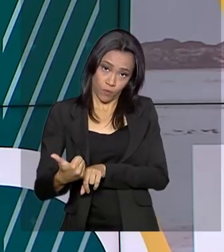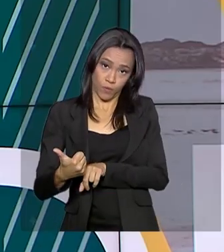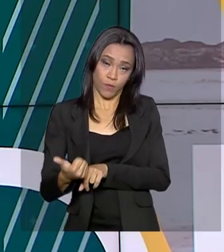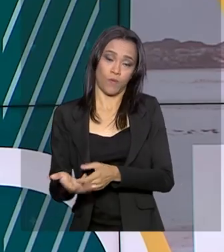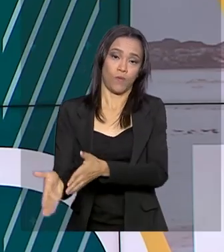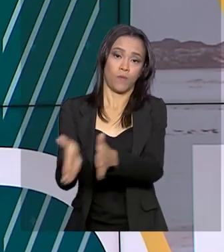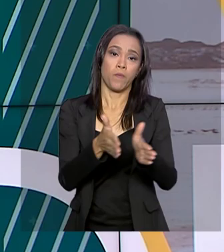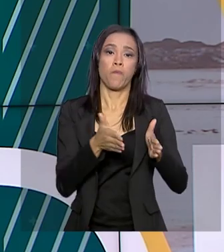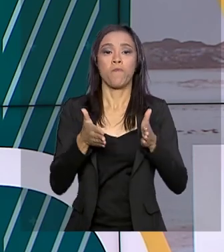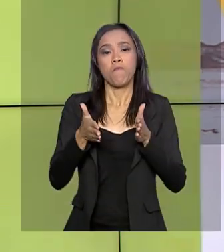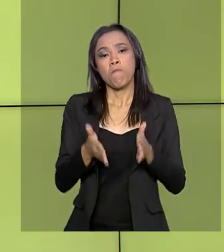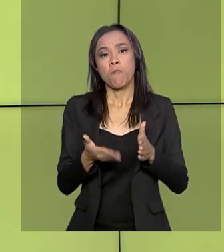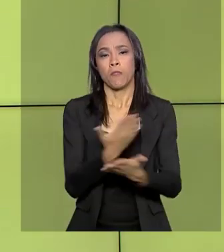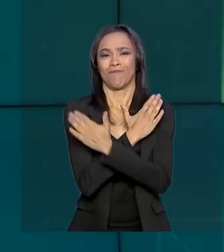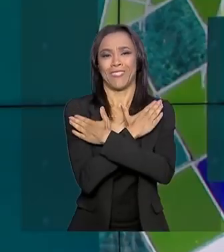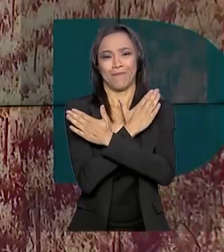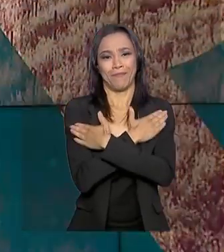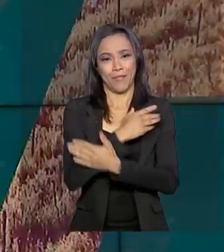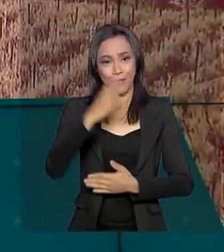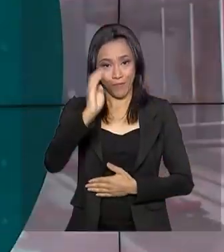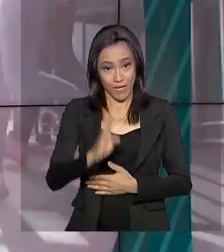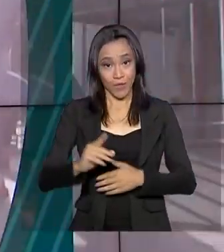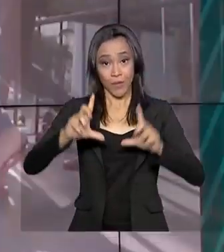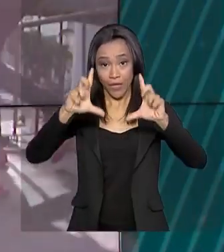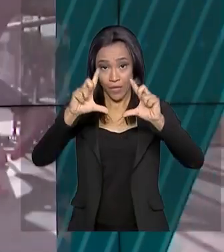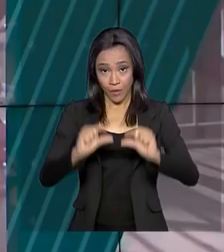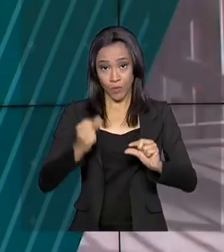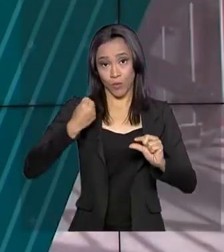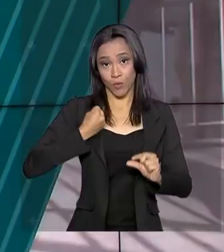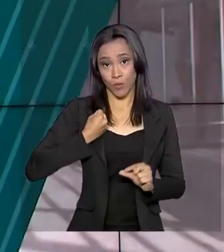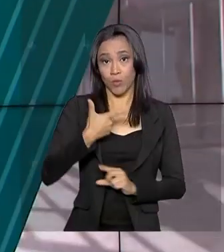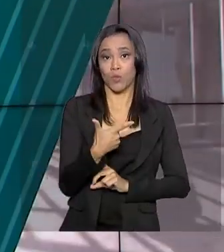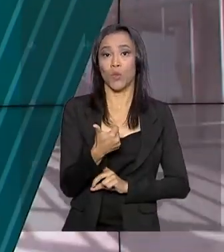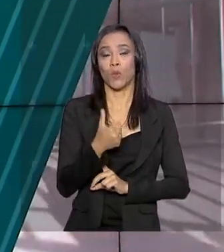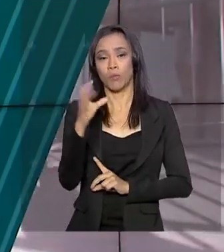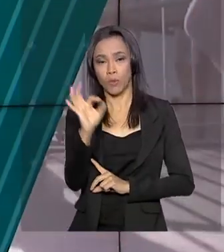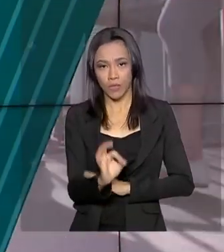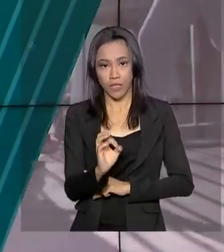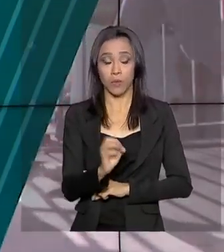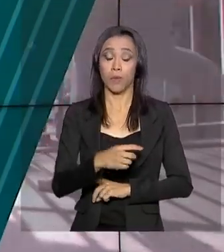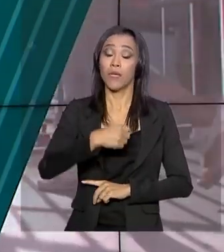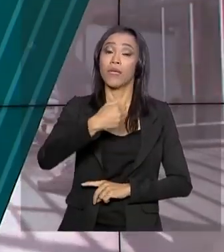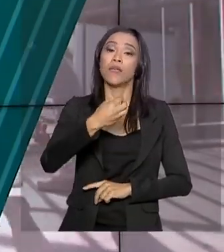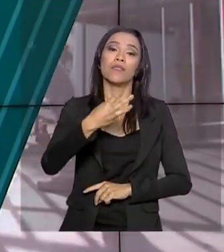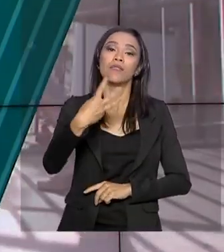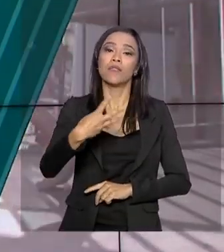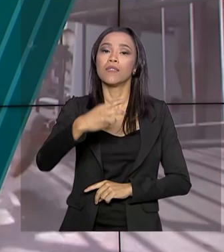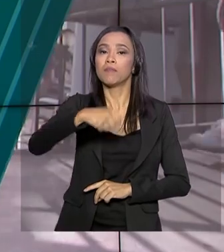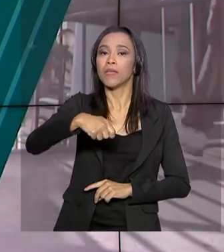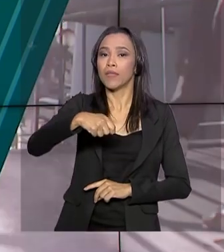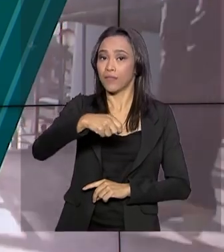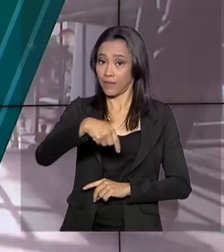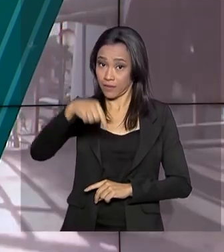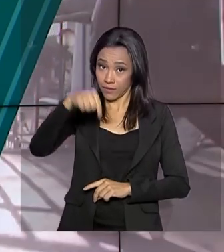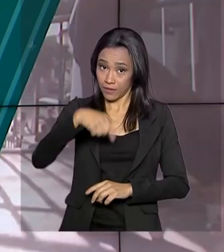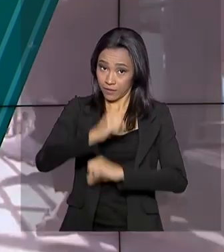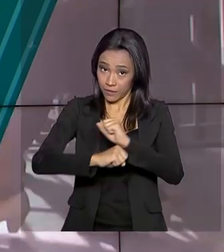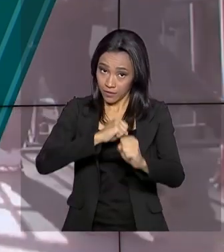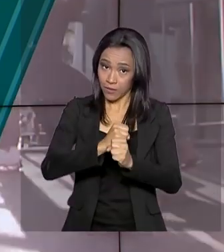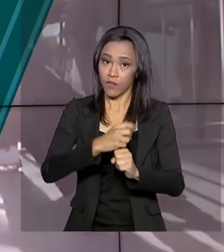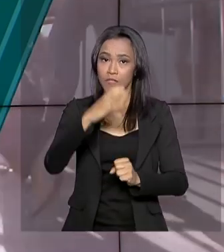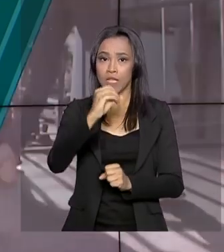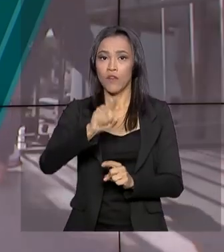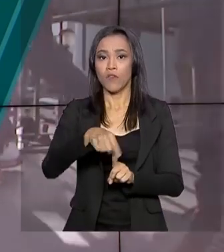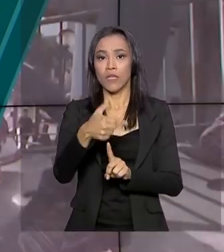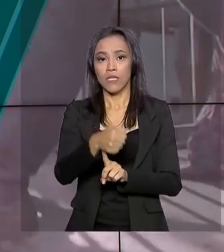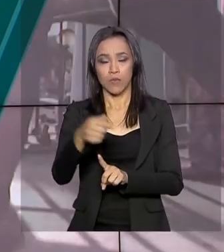E o desemprego no país caiu para 12% no segundo trimestre deste ano. A queda foi de 0,7 ponto percentual.